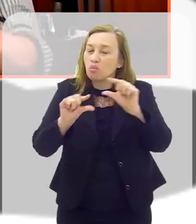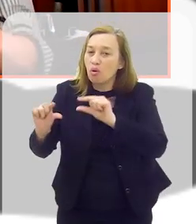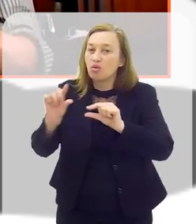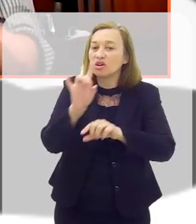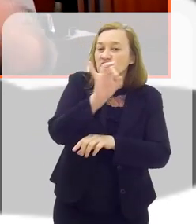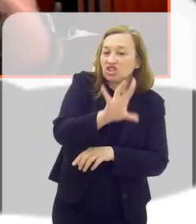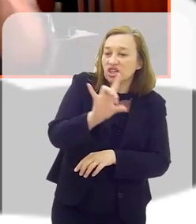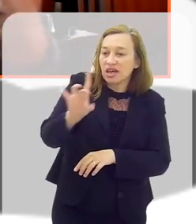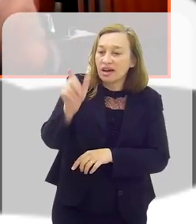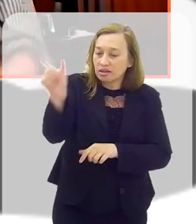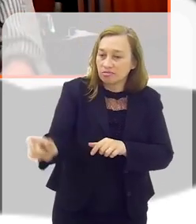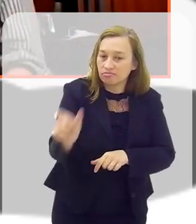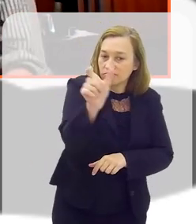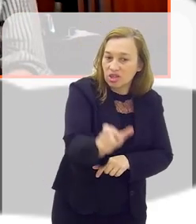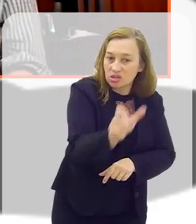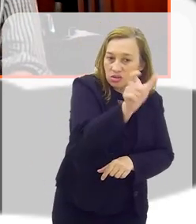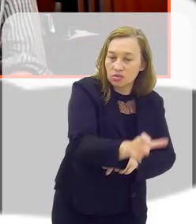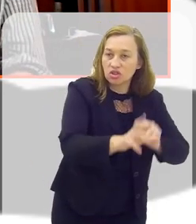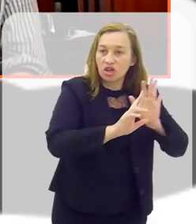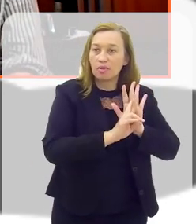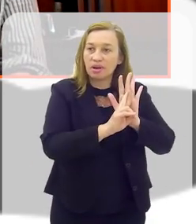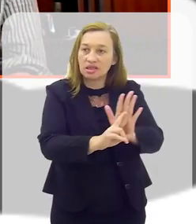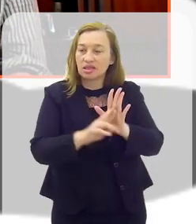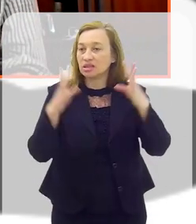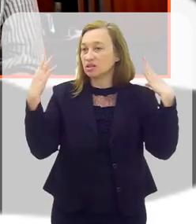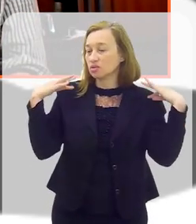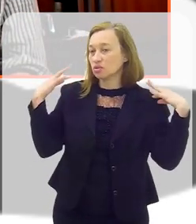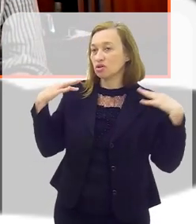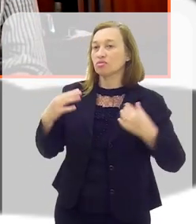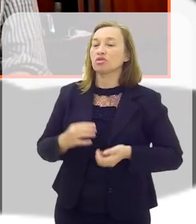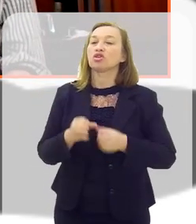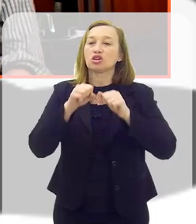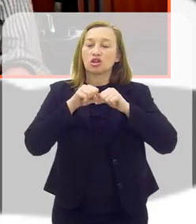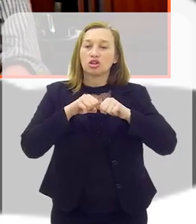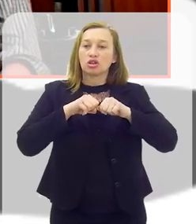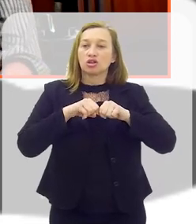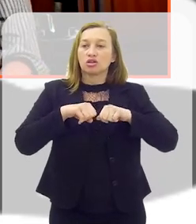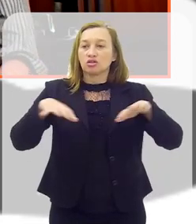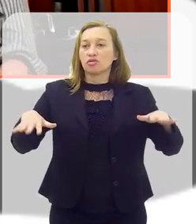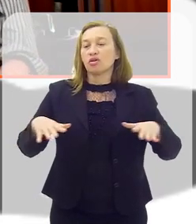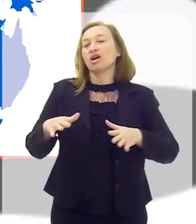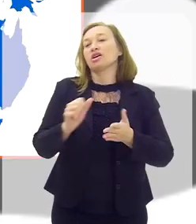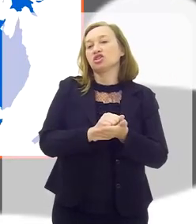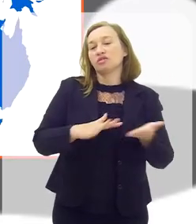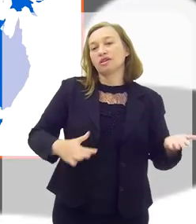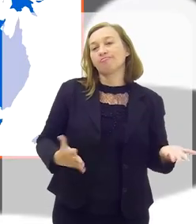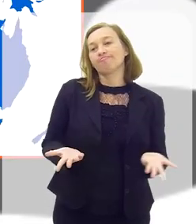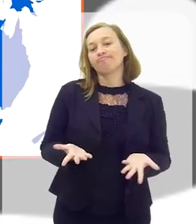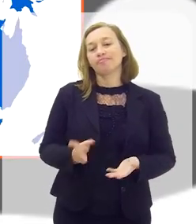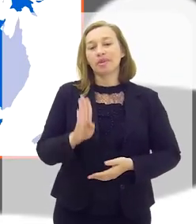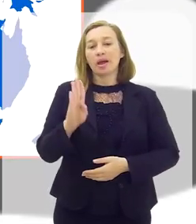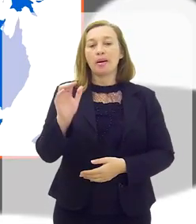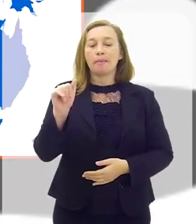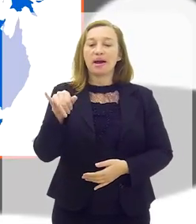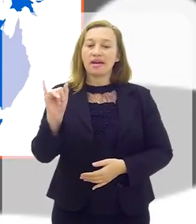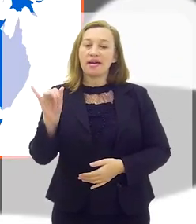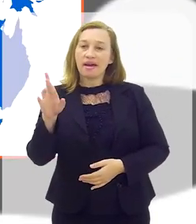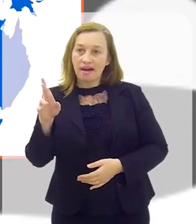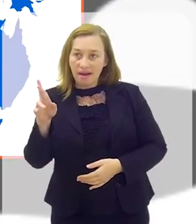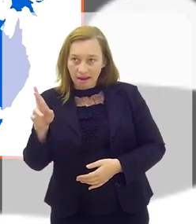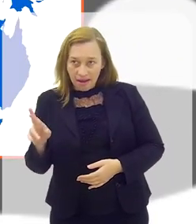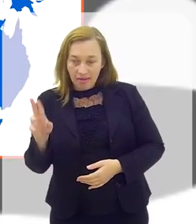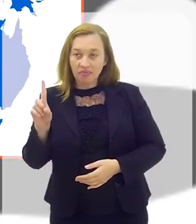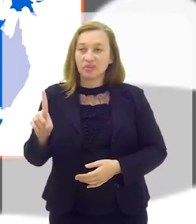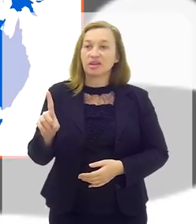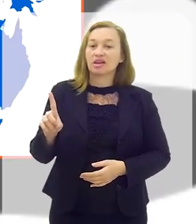nossos embaixadores. Divulga ali as atividades dos nossos embaixadores. Baiar, estamos chegando realmente no